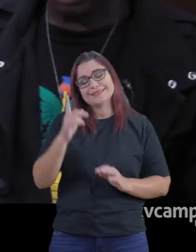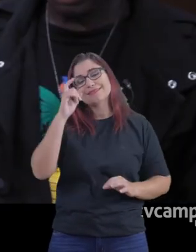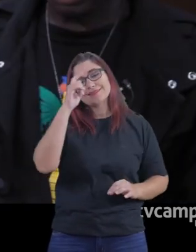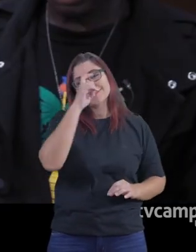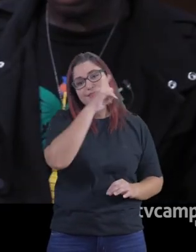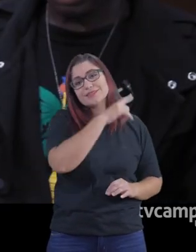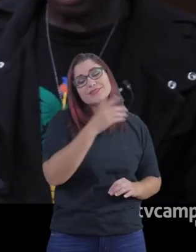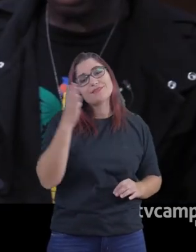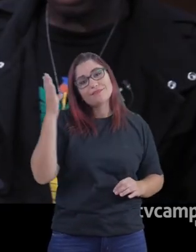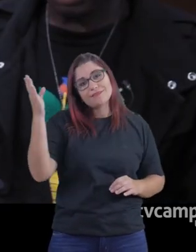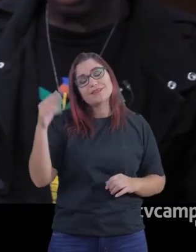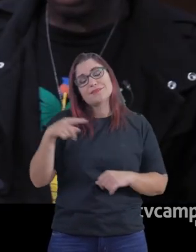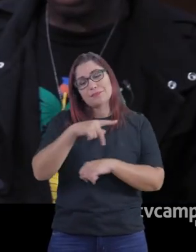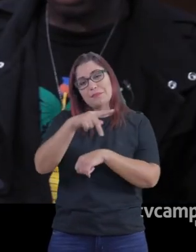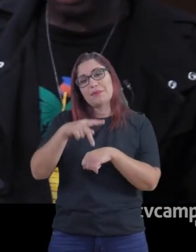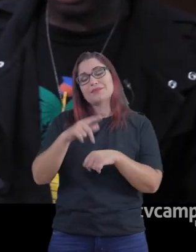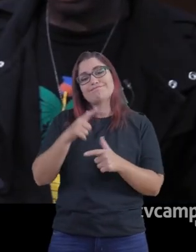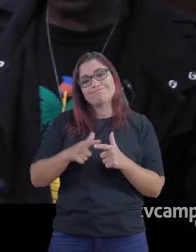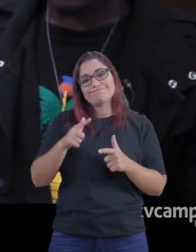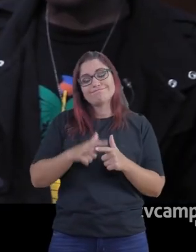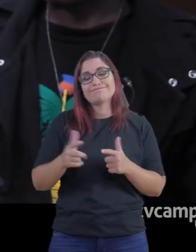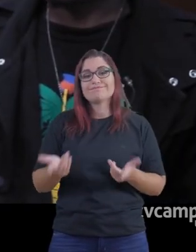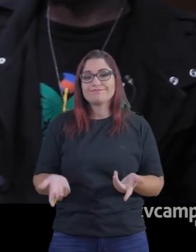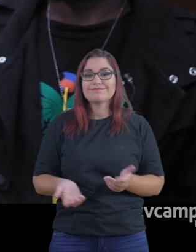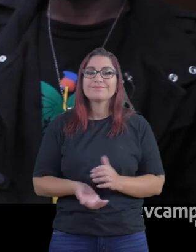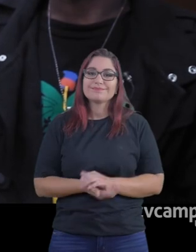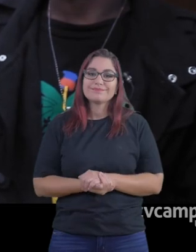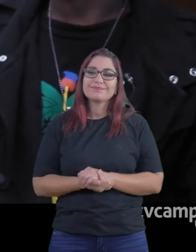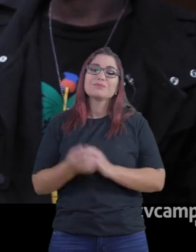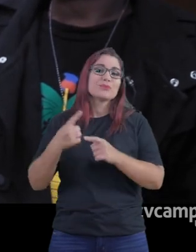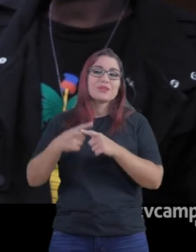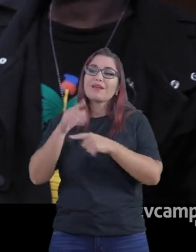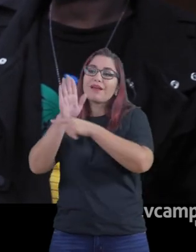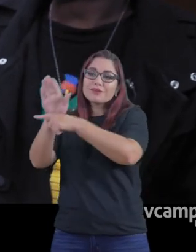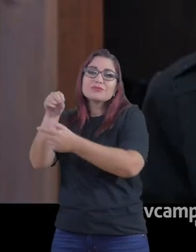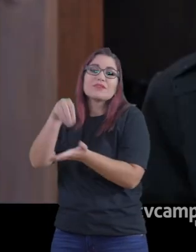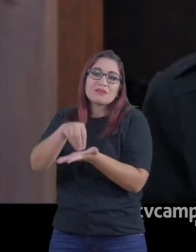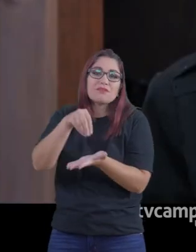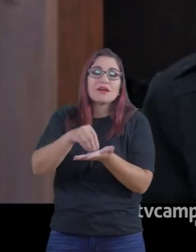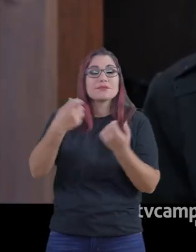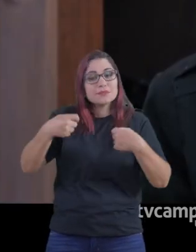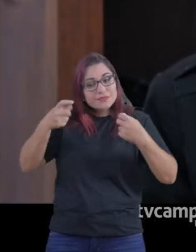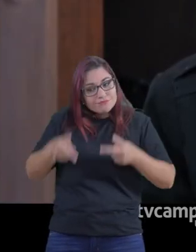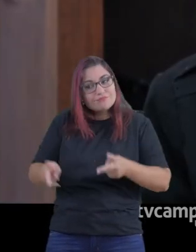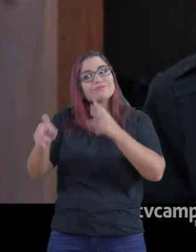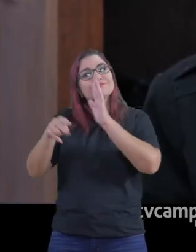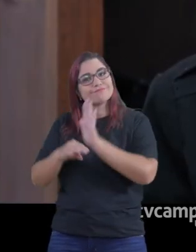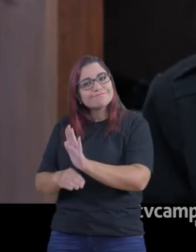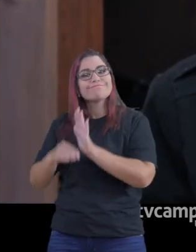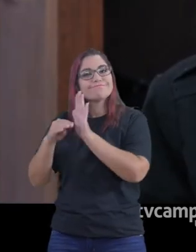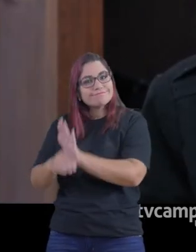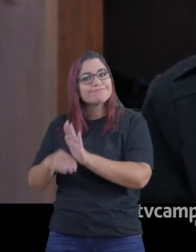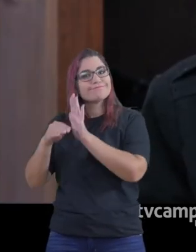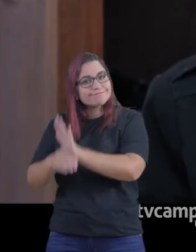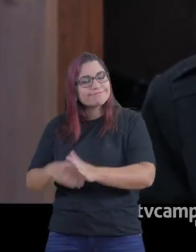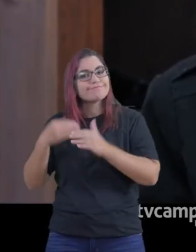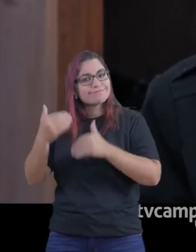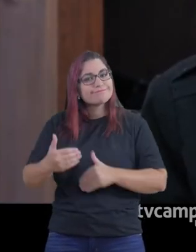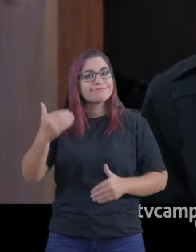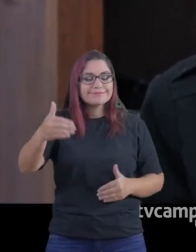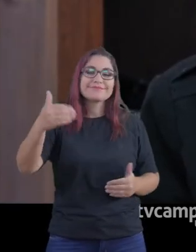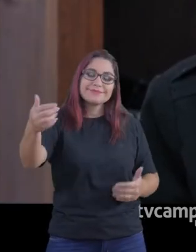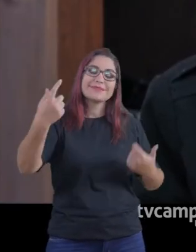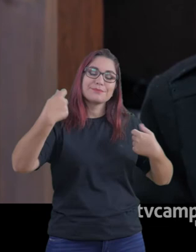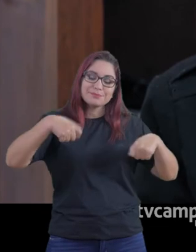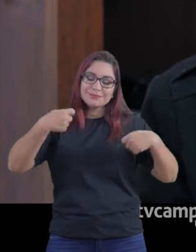pode ficar para ajudar mais pessoas ainda. não tem um sistema, não tem uma organização. É isso que a gente